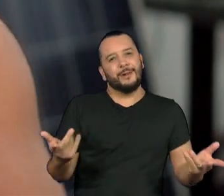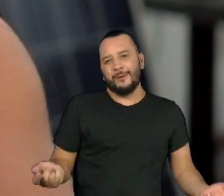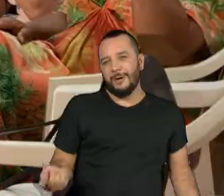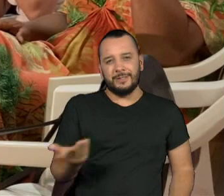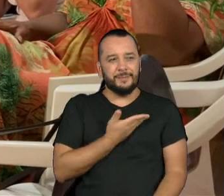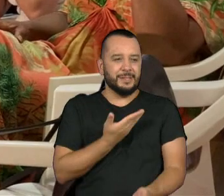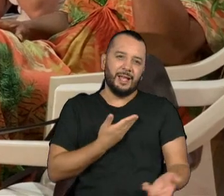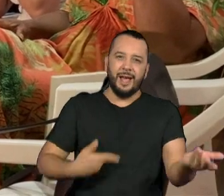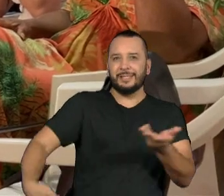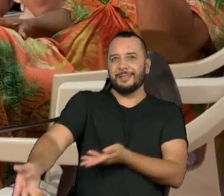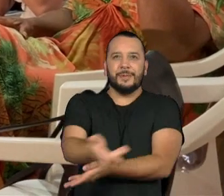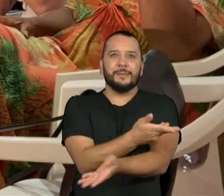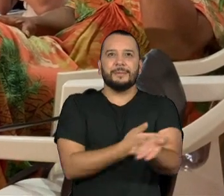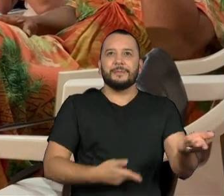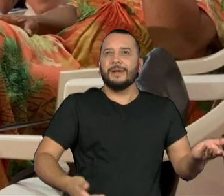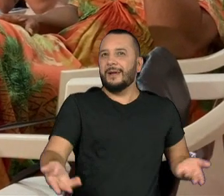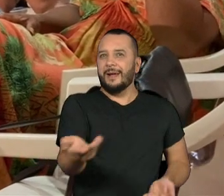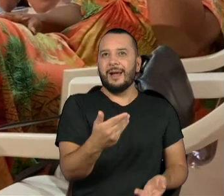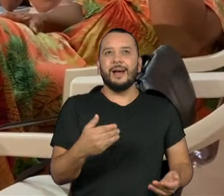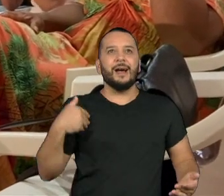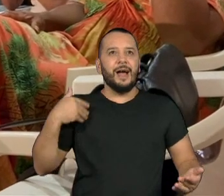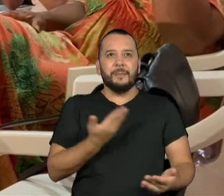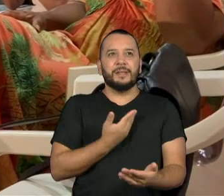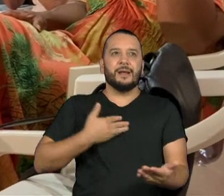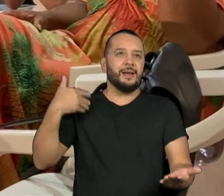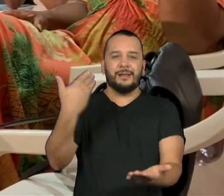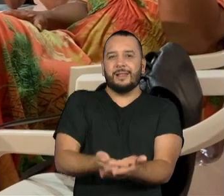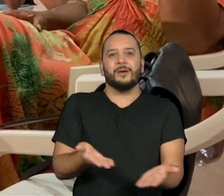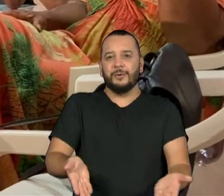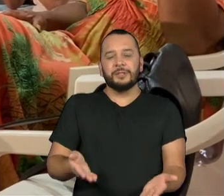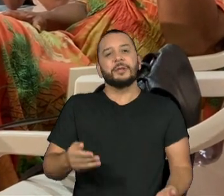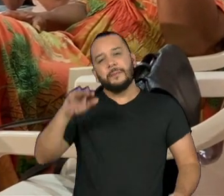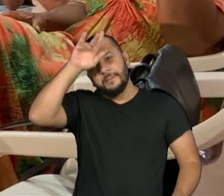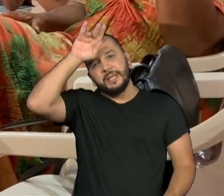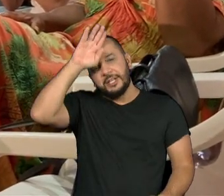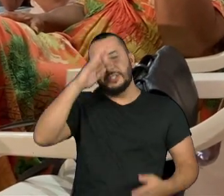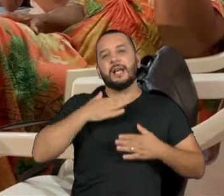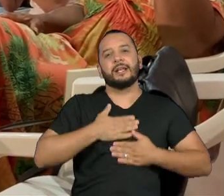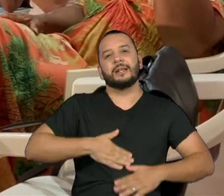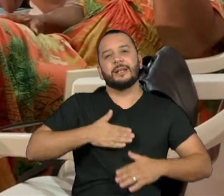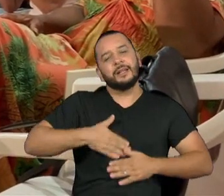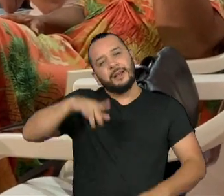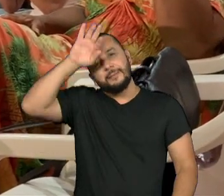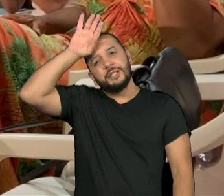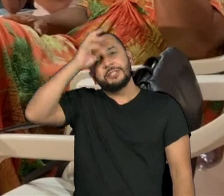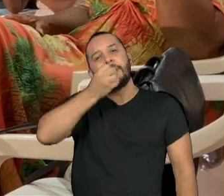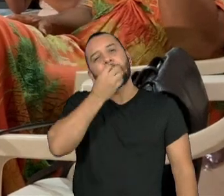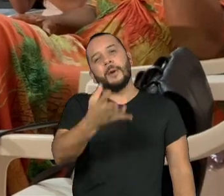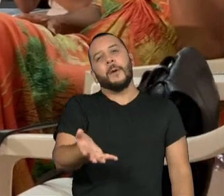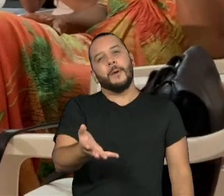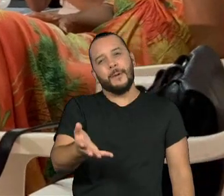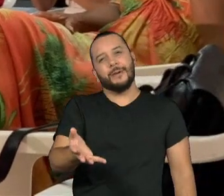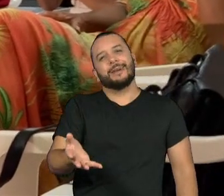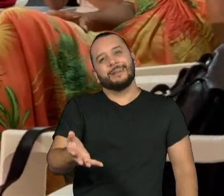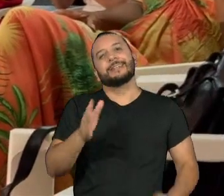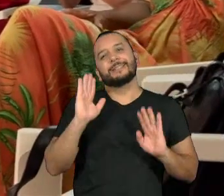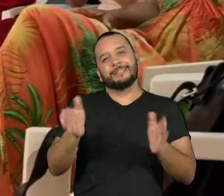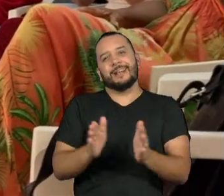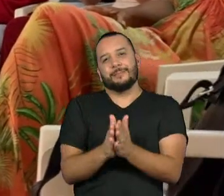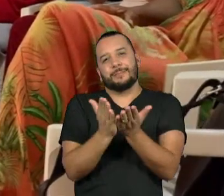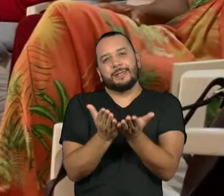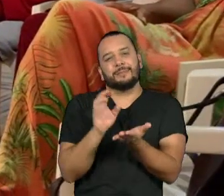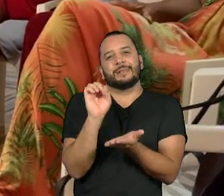aqui, muitas amizades até hoje. Muitas bichas tranquilas, muitas bichas de boa. Aí falava a palavra de Deus,